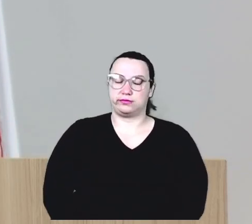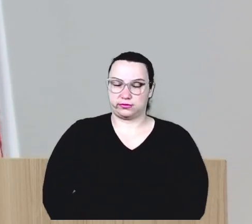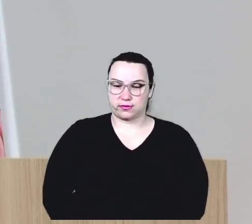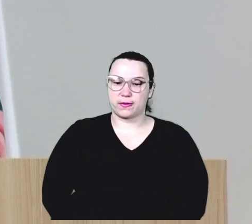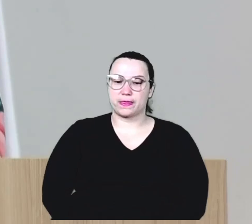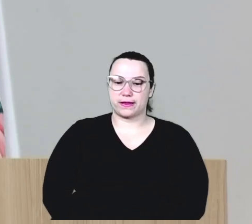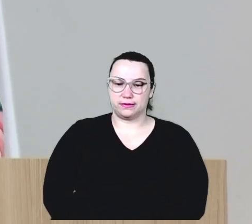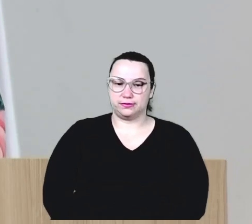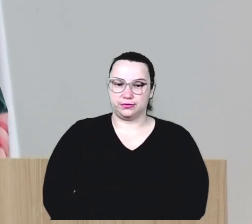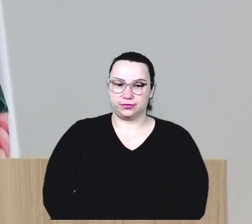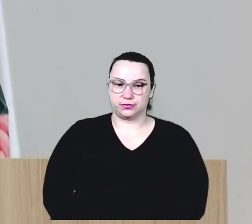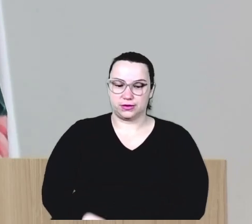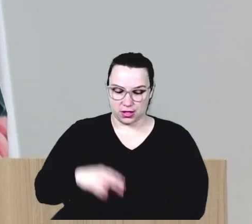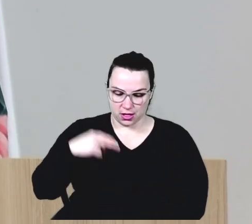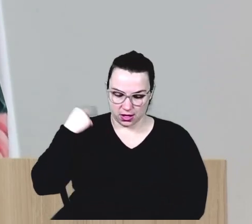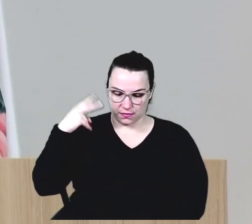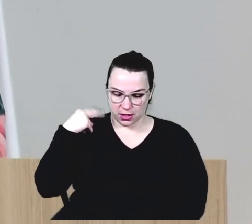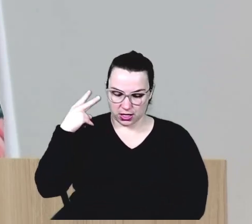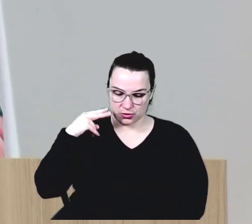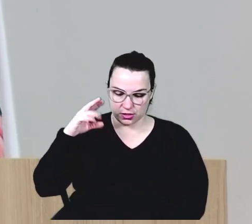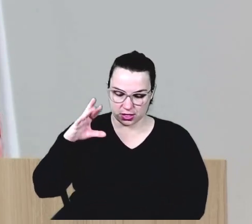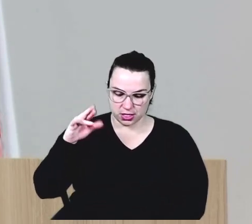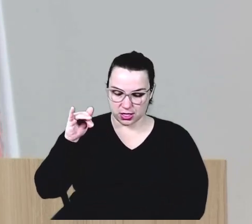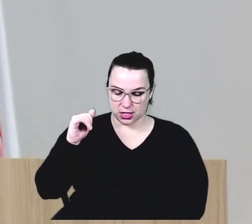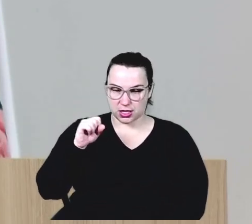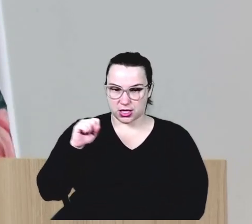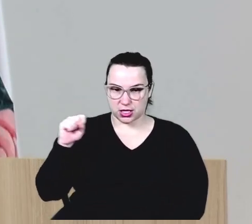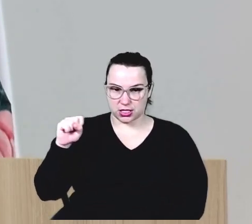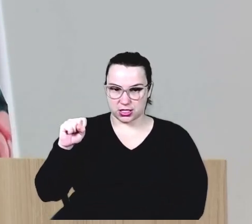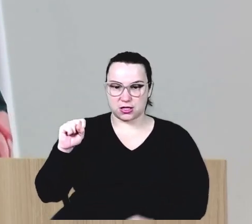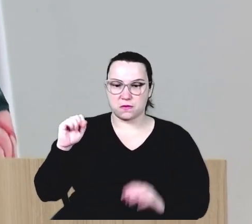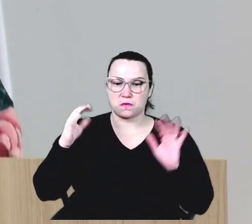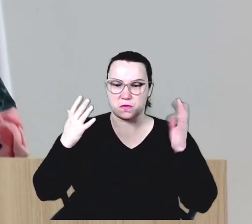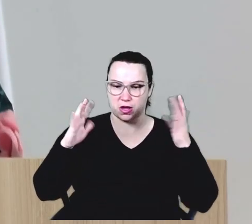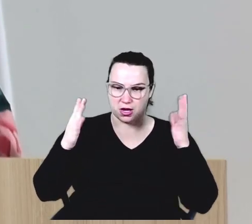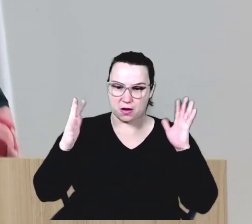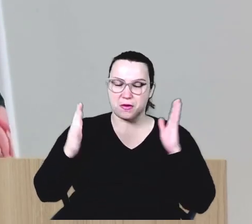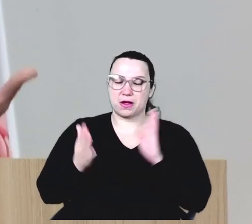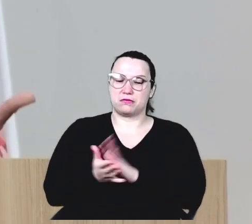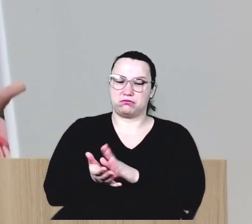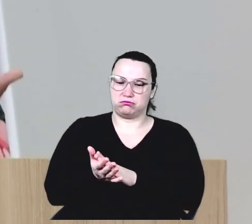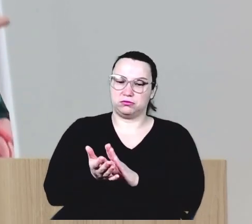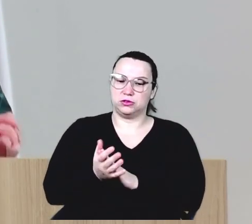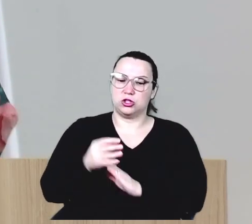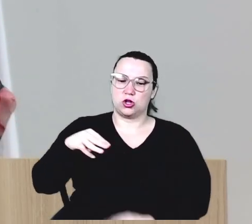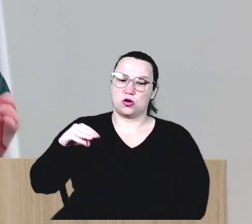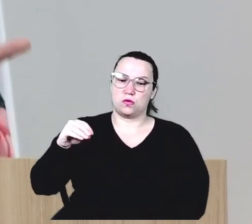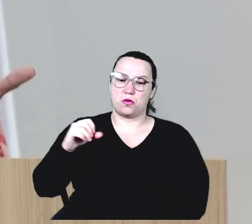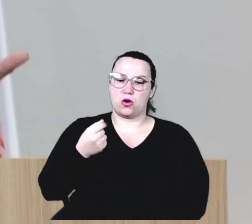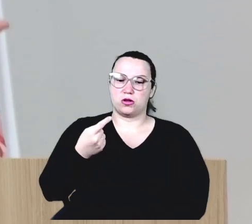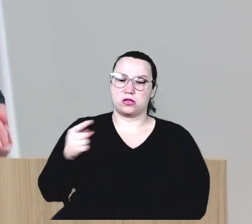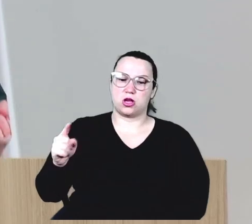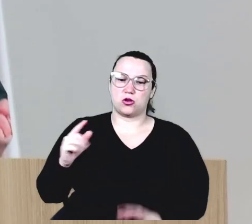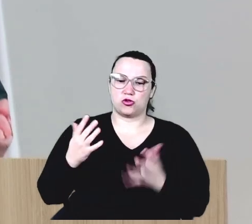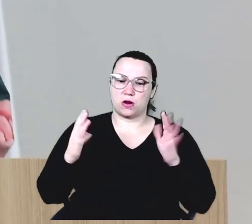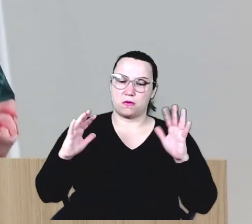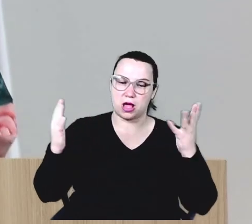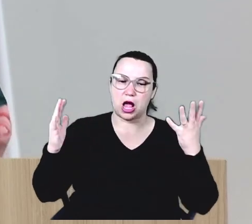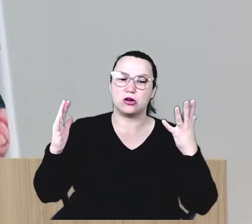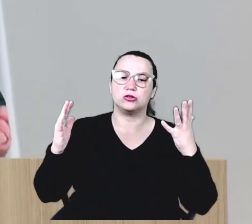Olha, vereadora Cristiane, parabéns. Essa moção de aplausos é realmente esse reconhecimento para a nossa, para essa